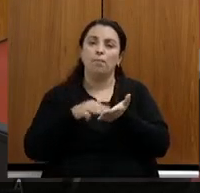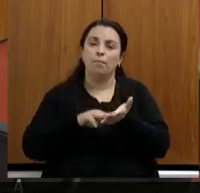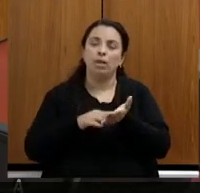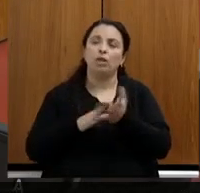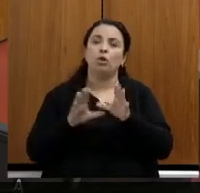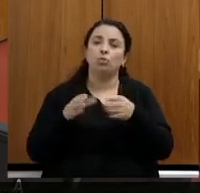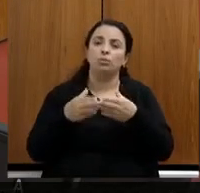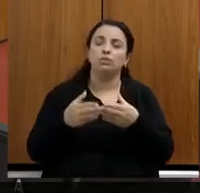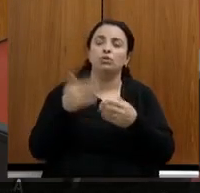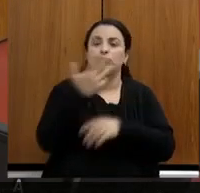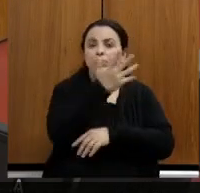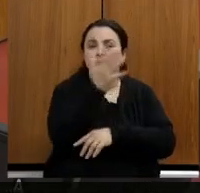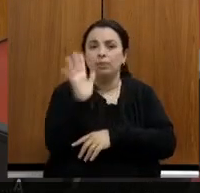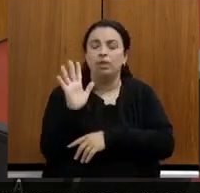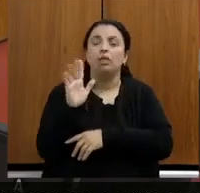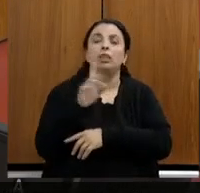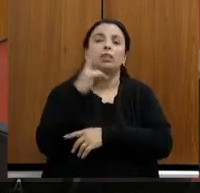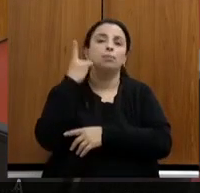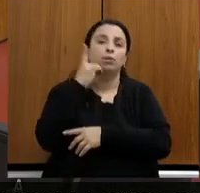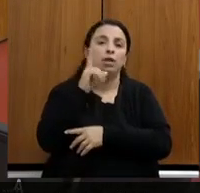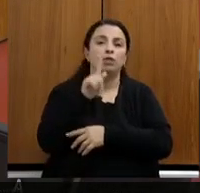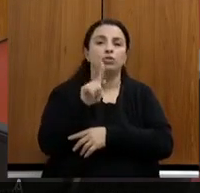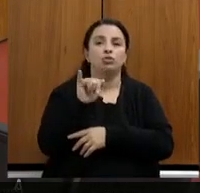ambiente deputado Gil Pereira